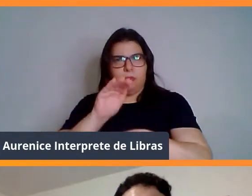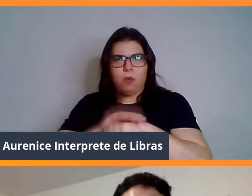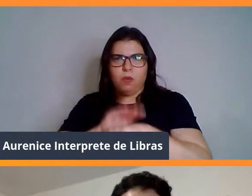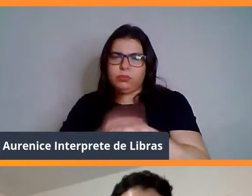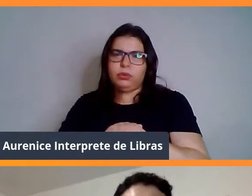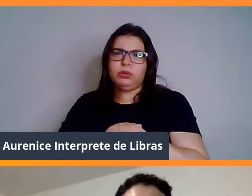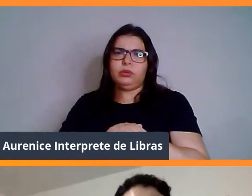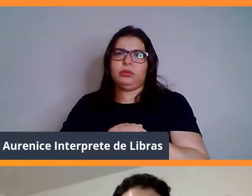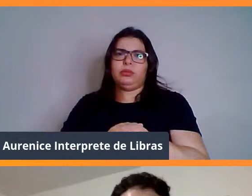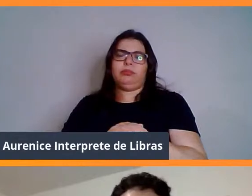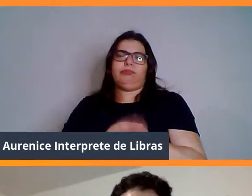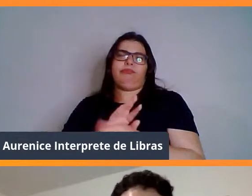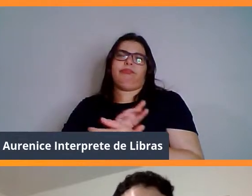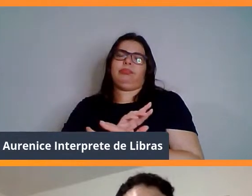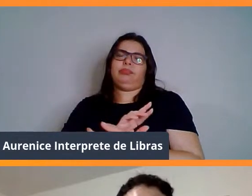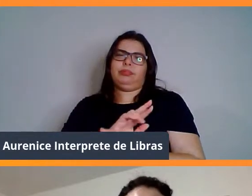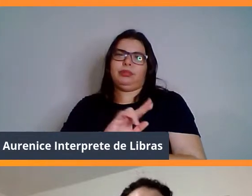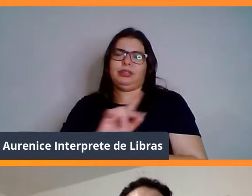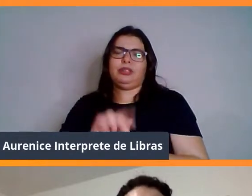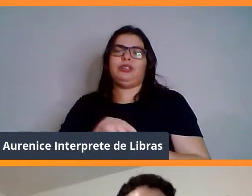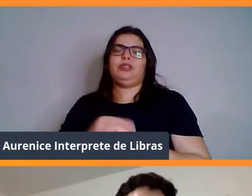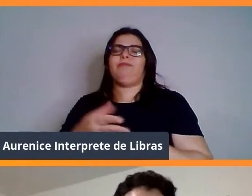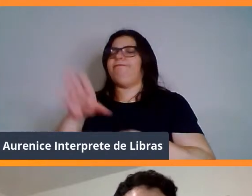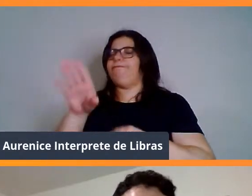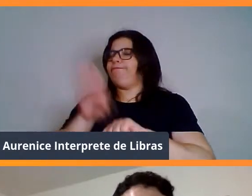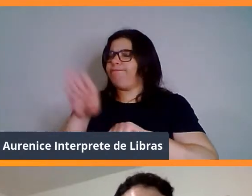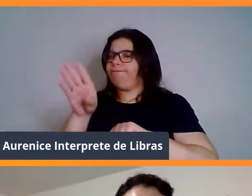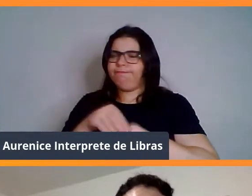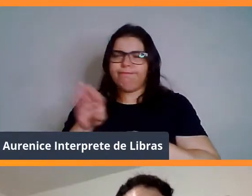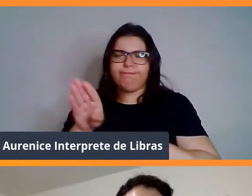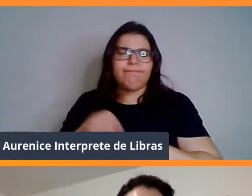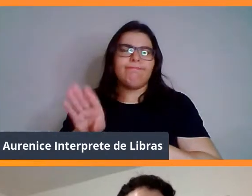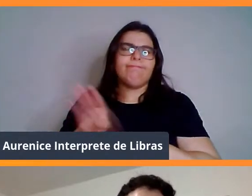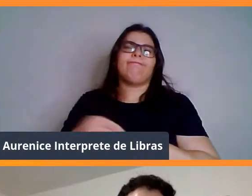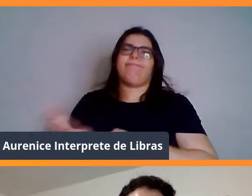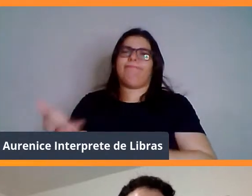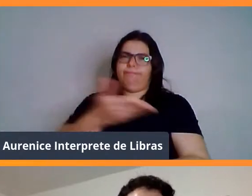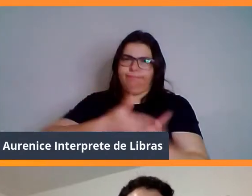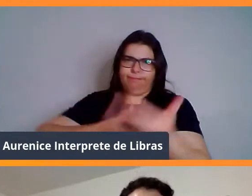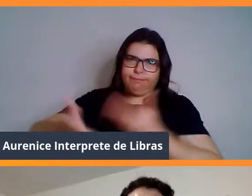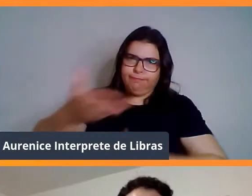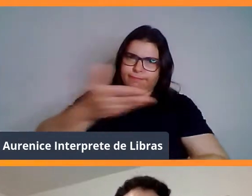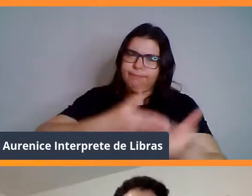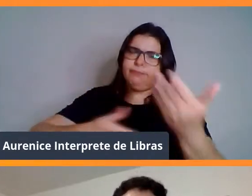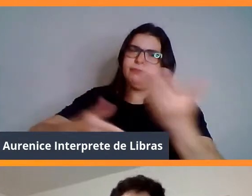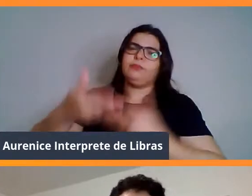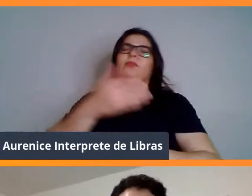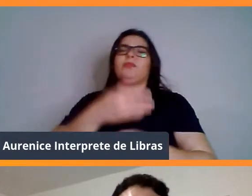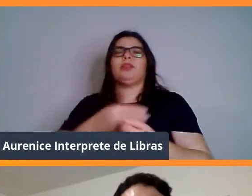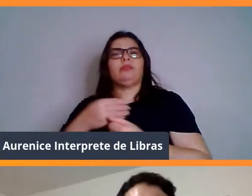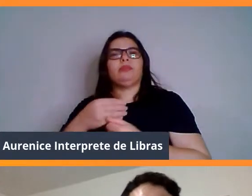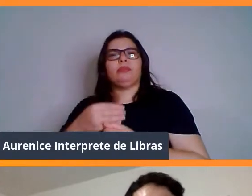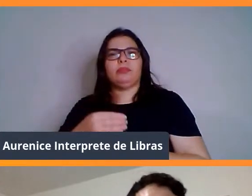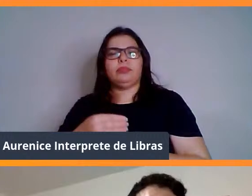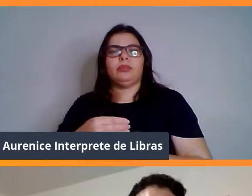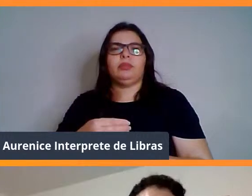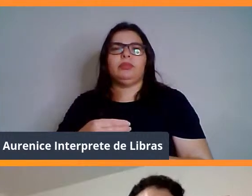muita bagagem, né, nós conseguimos compartilhar conhecimento, dividir as experiências, e foi bastante interessante.